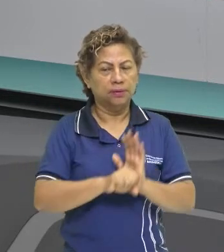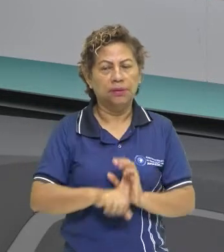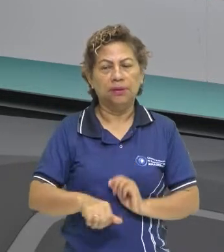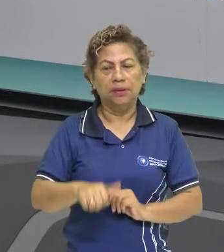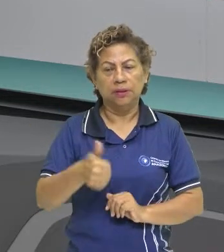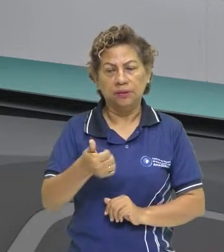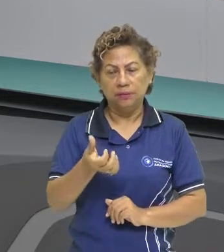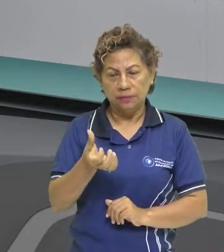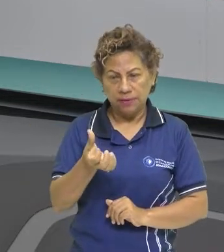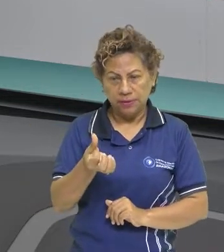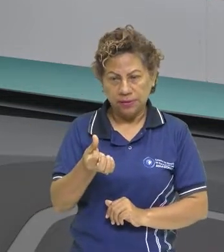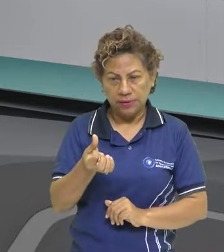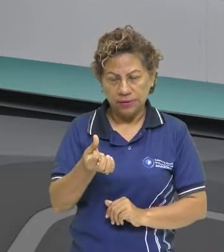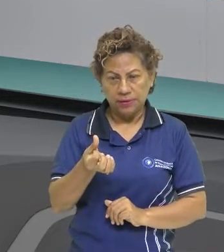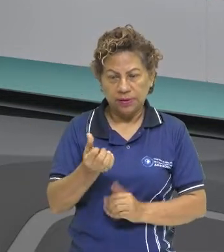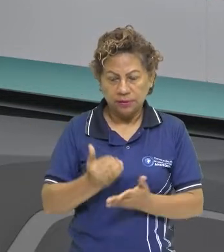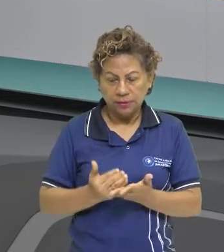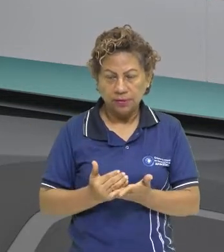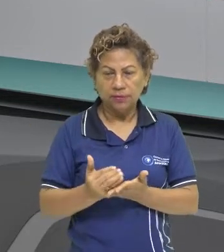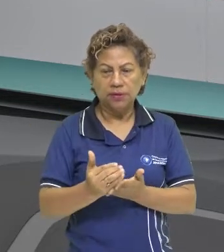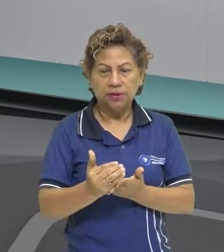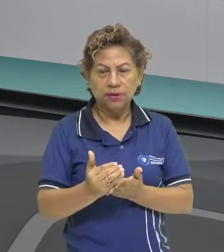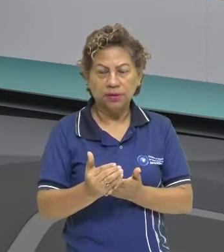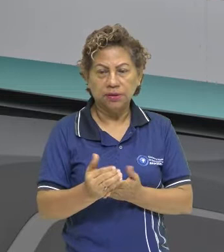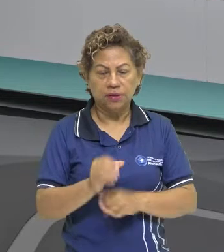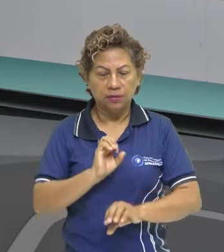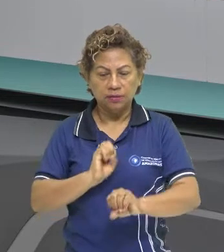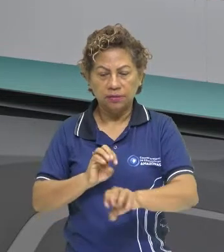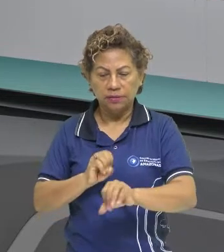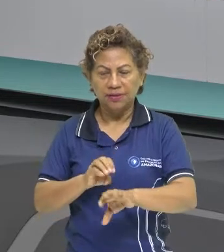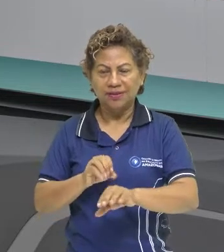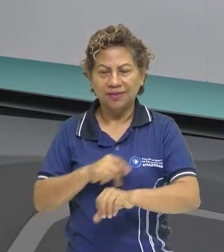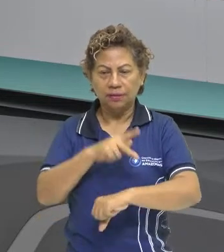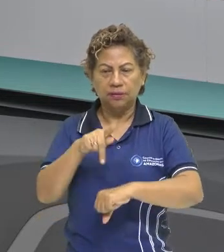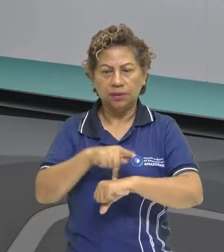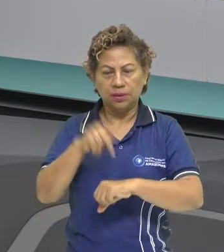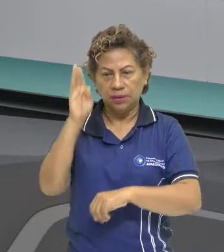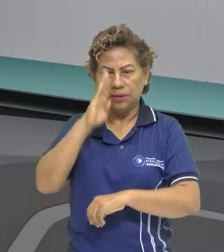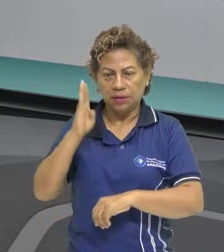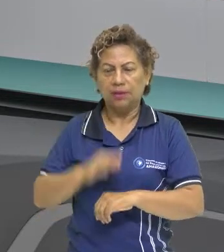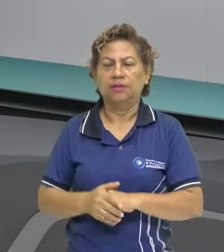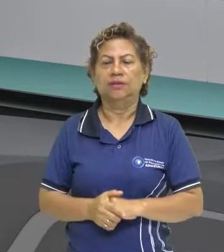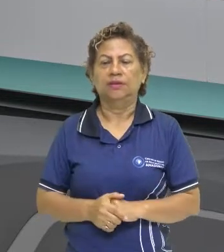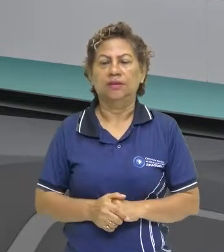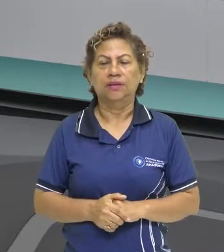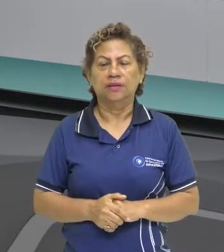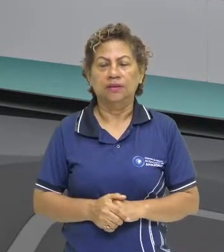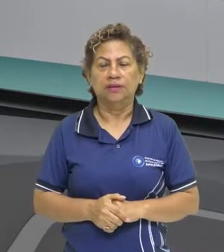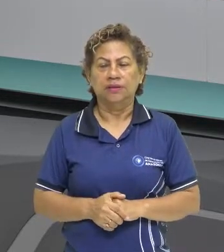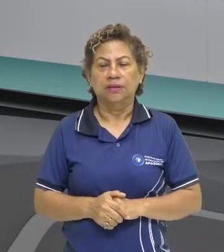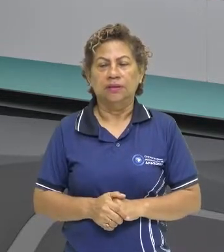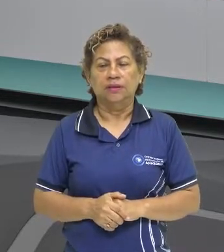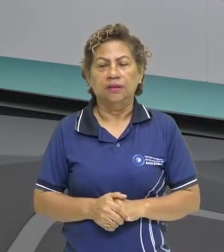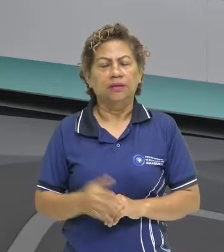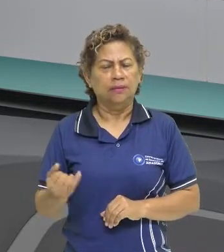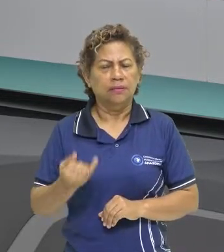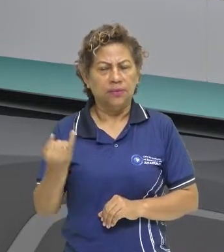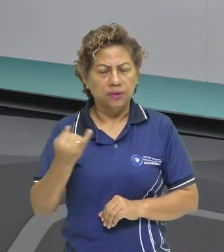né, da introdução do ensino no país, da introdução do evangelho, né, da igreja